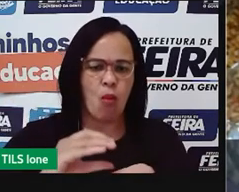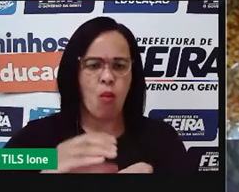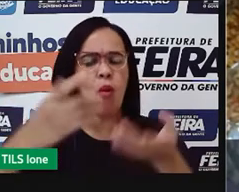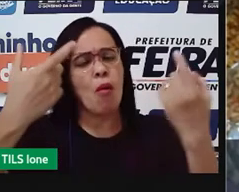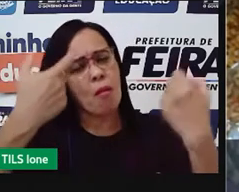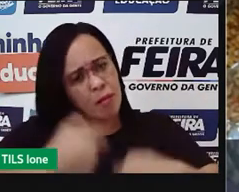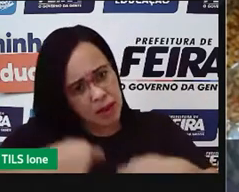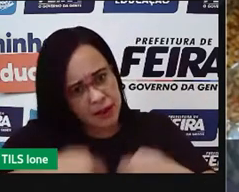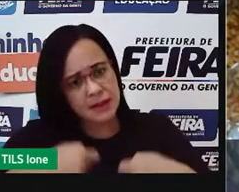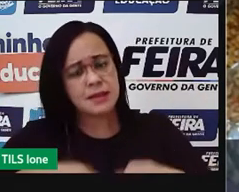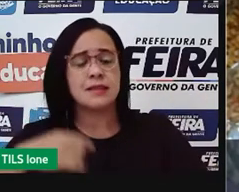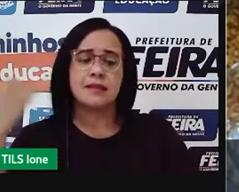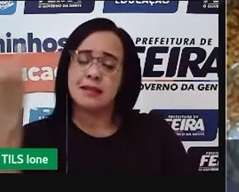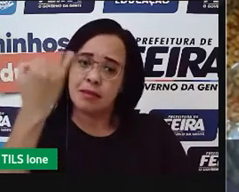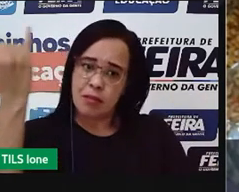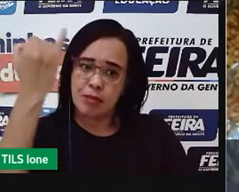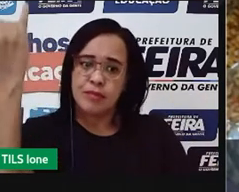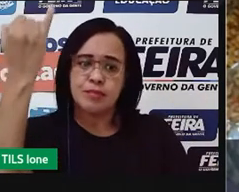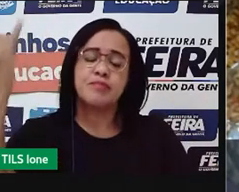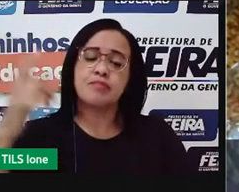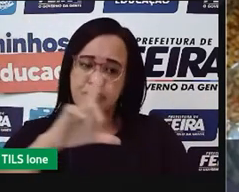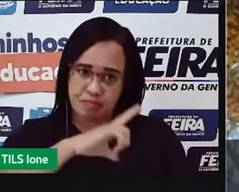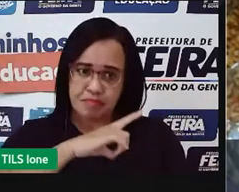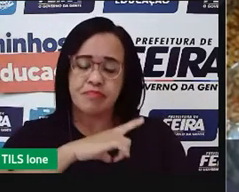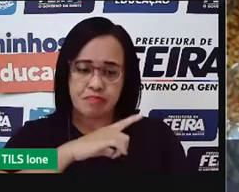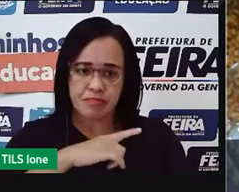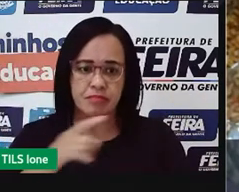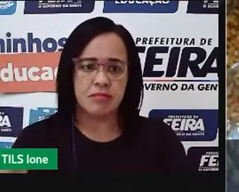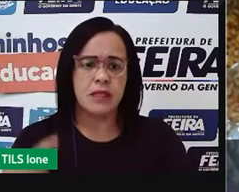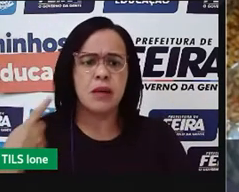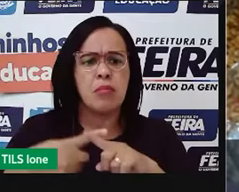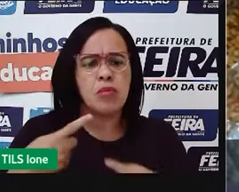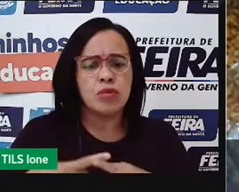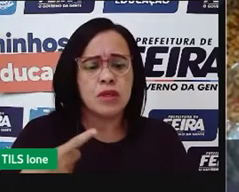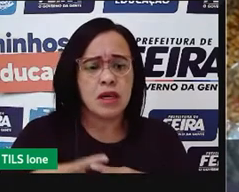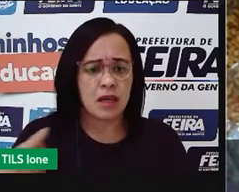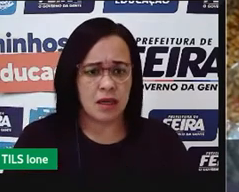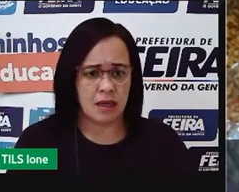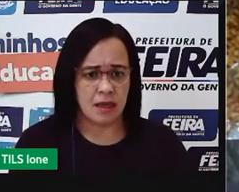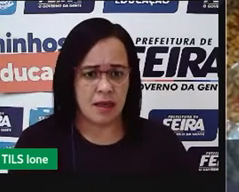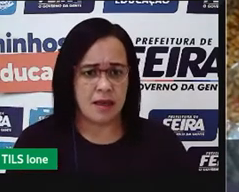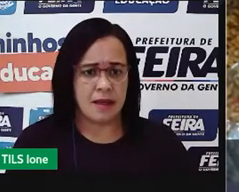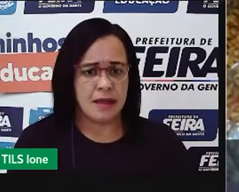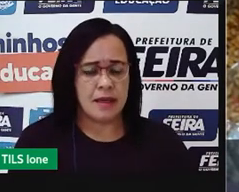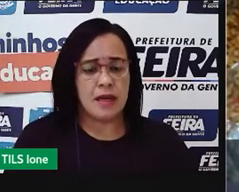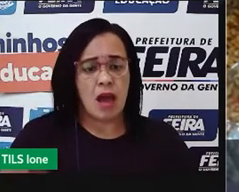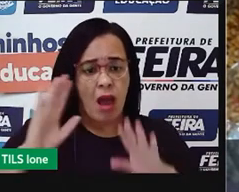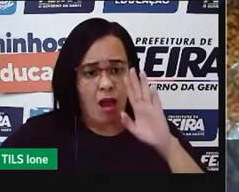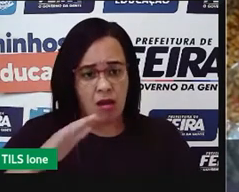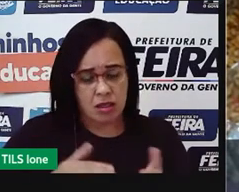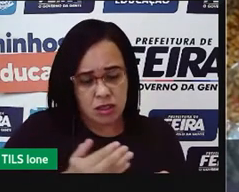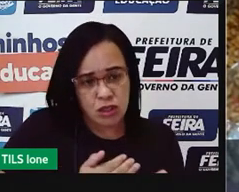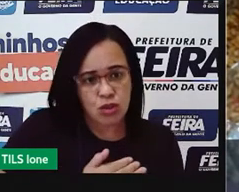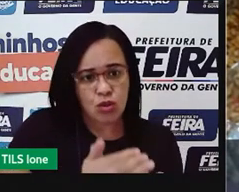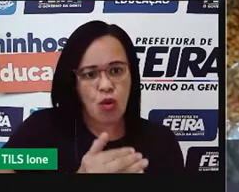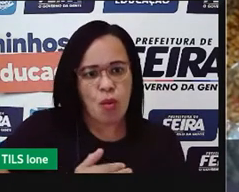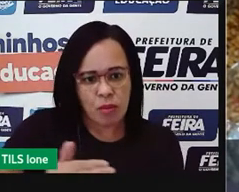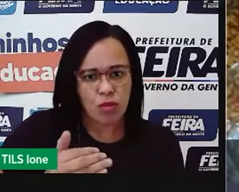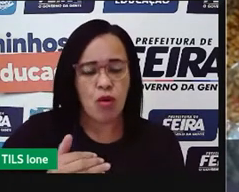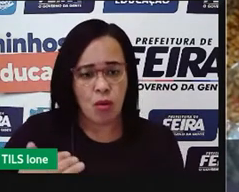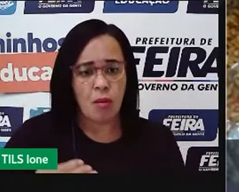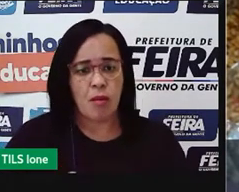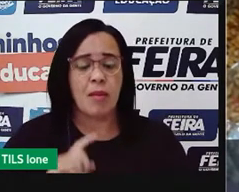das populações mais locais. E aí, ou tem troca entre eles, e a sobra disso é comercializada nas feiras livres.